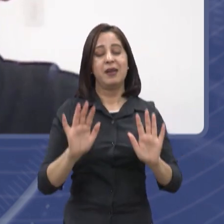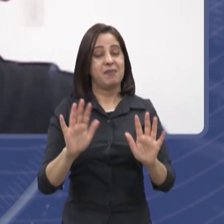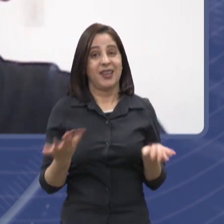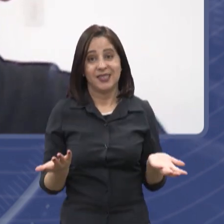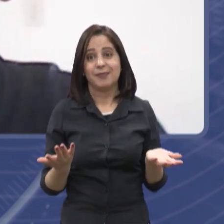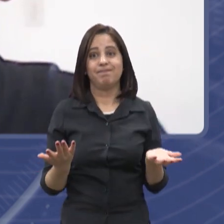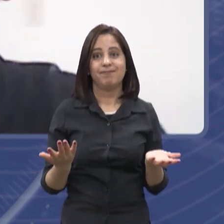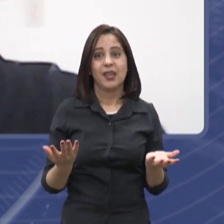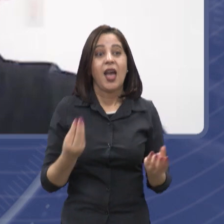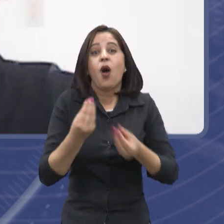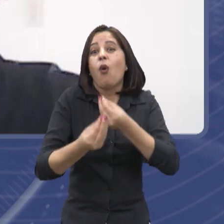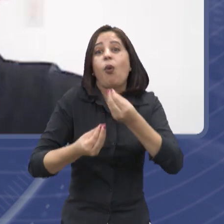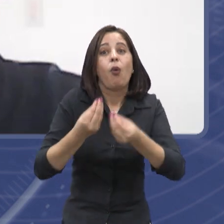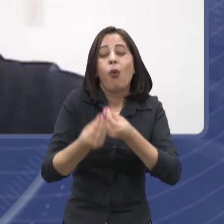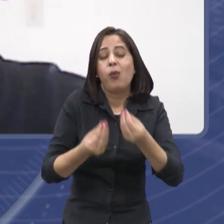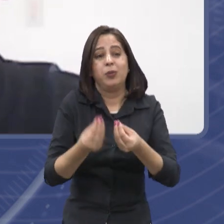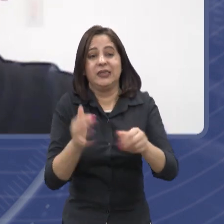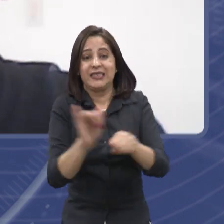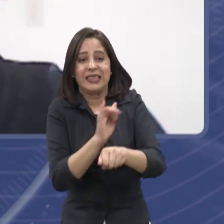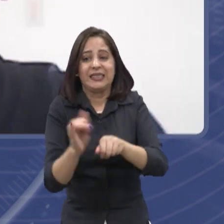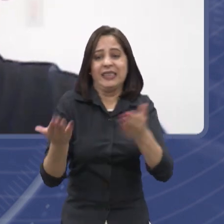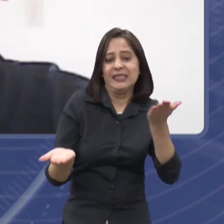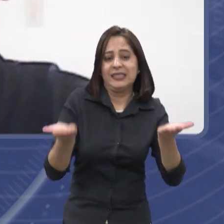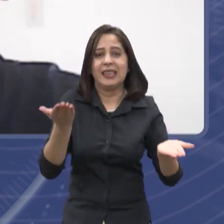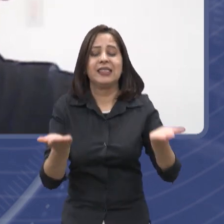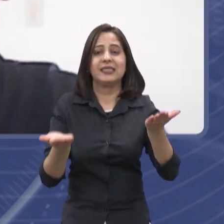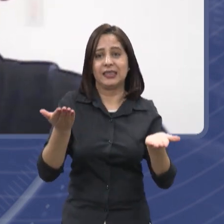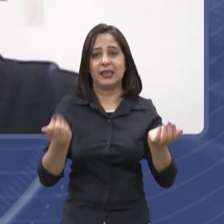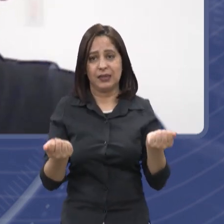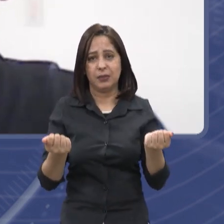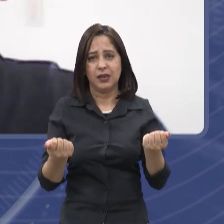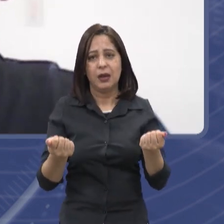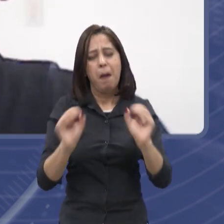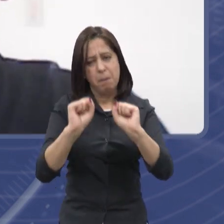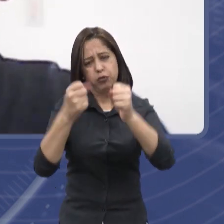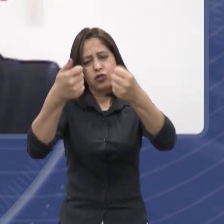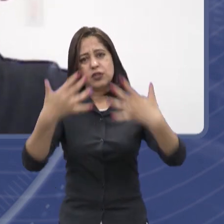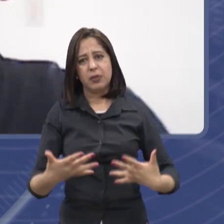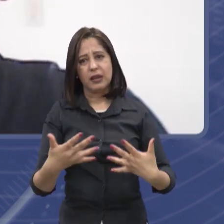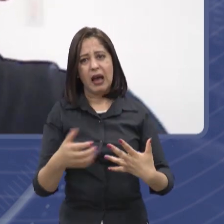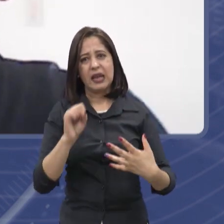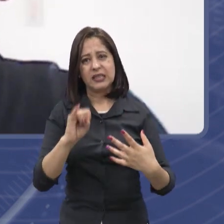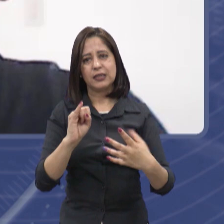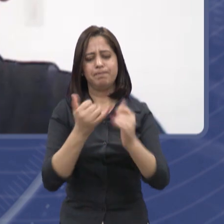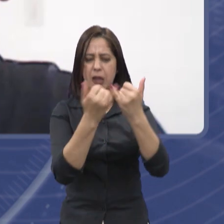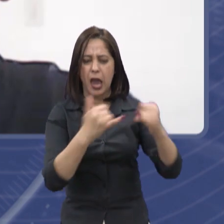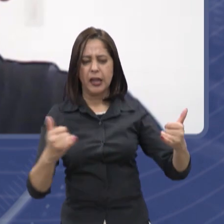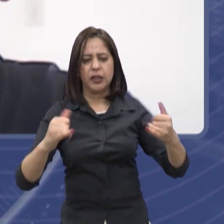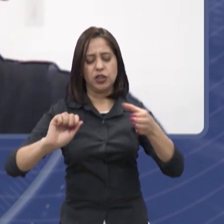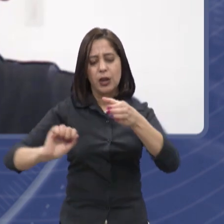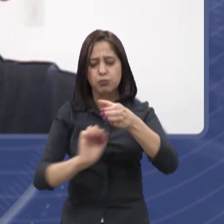sobressair só um lado, é preciso dosar. O que é, de fato, o efeito de uma energia como as